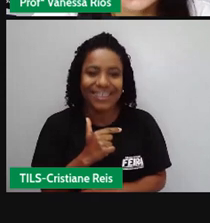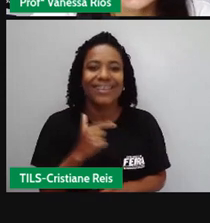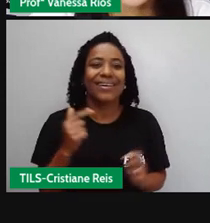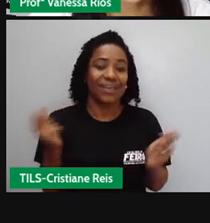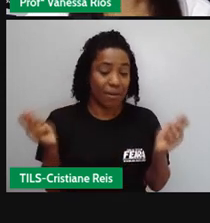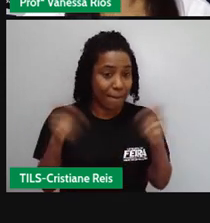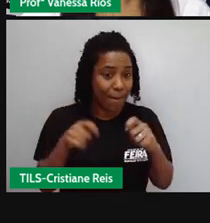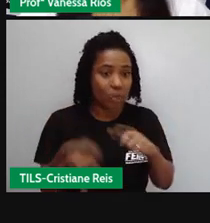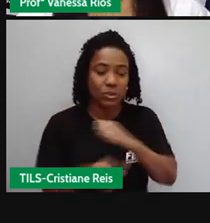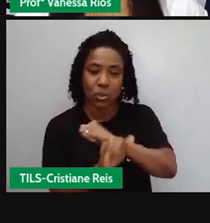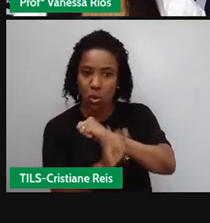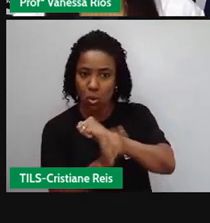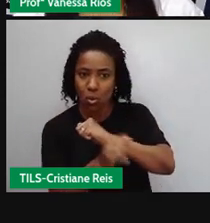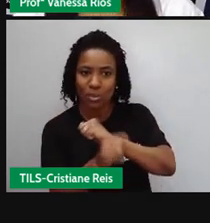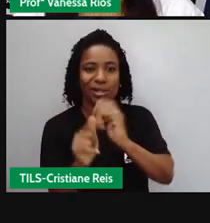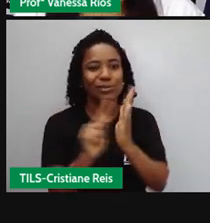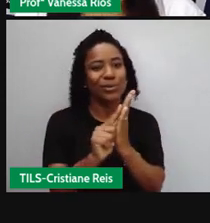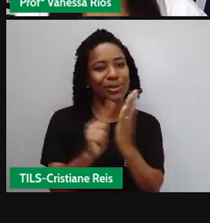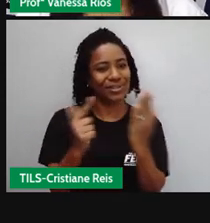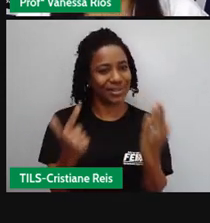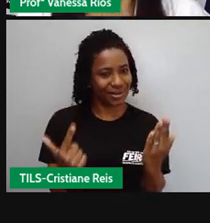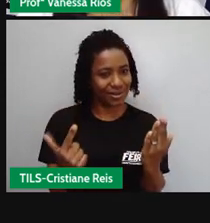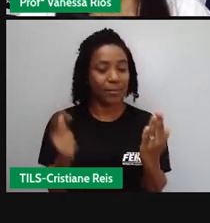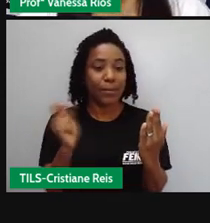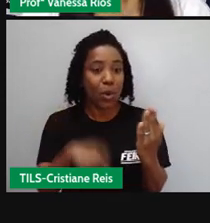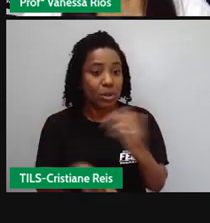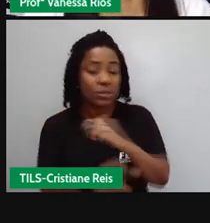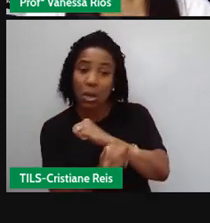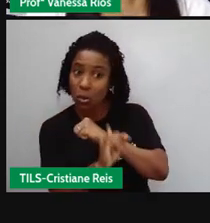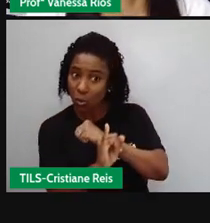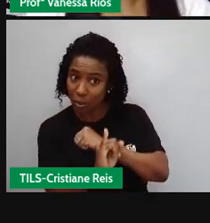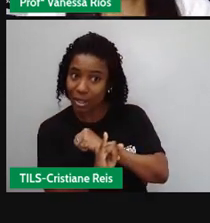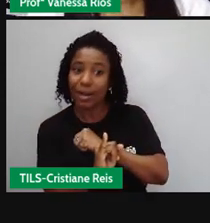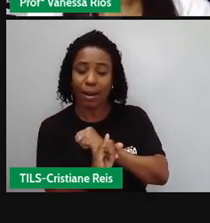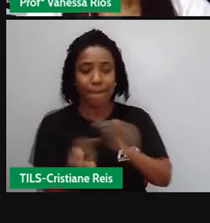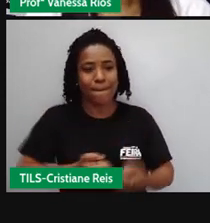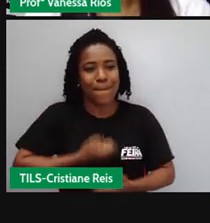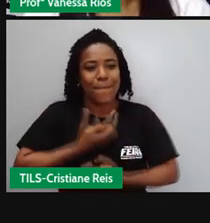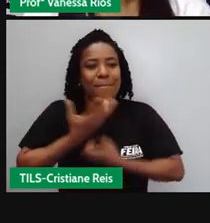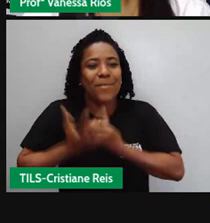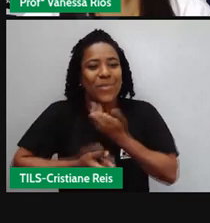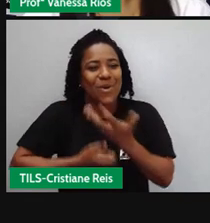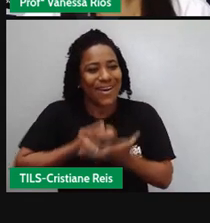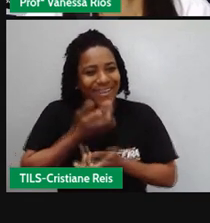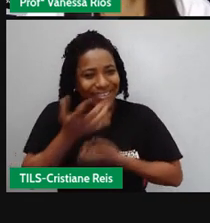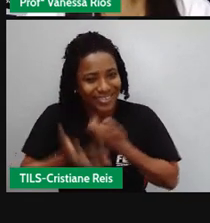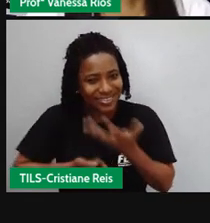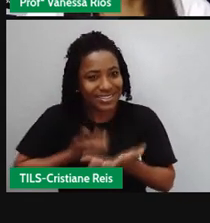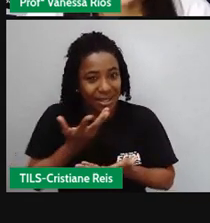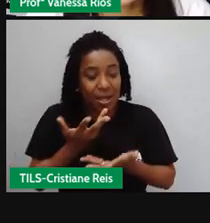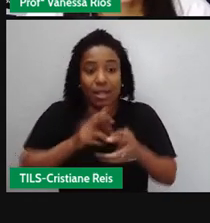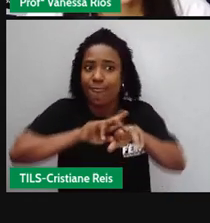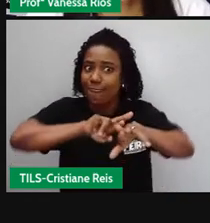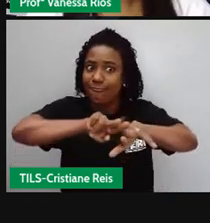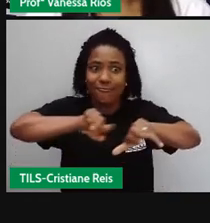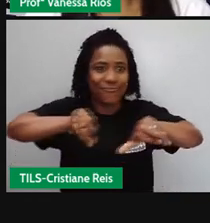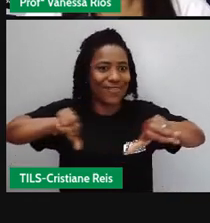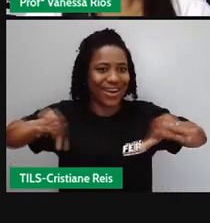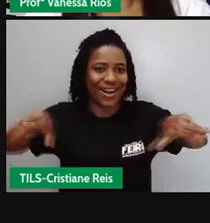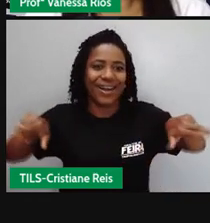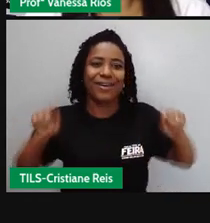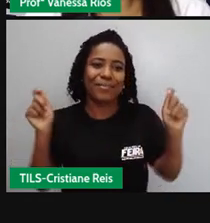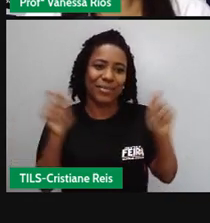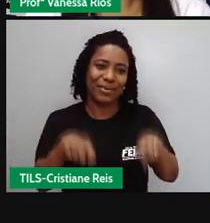jornalística, uma crônica poética e outros e outras formas de ser apresentada aos